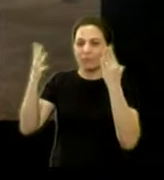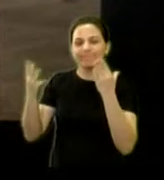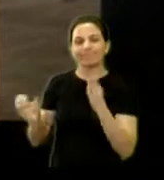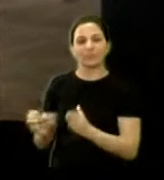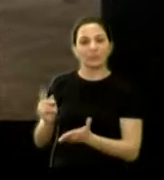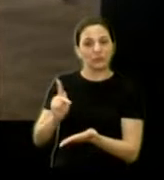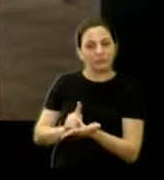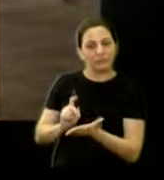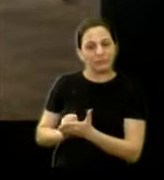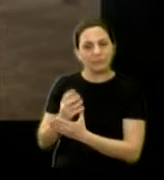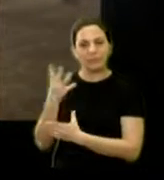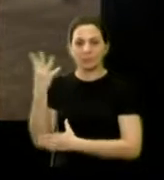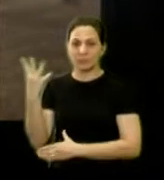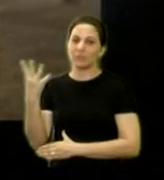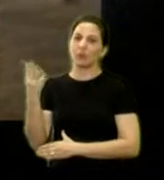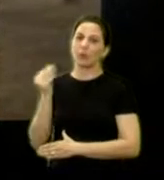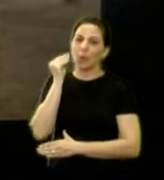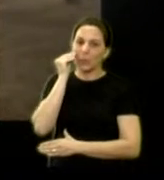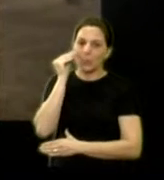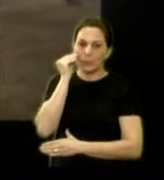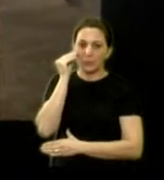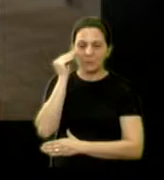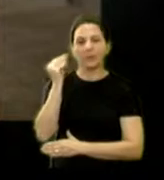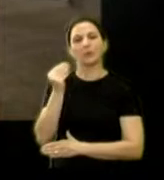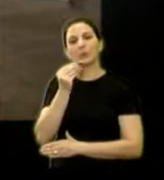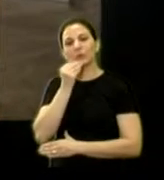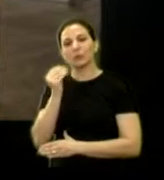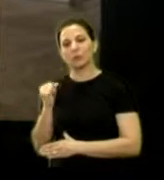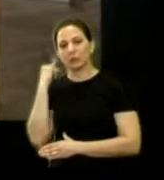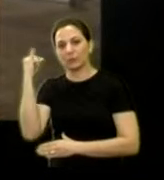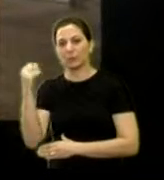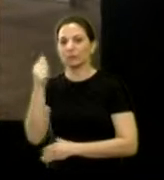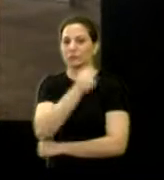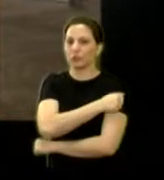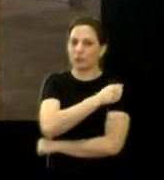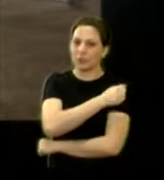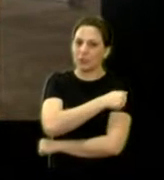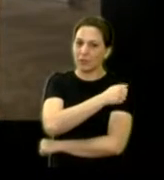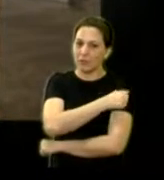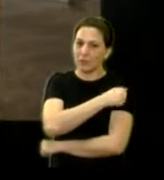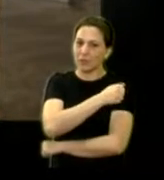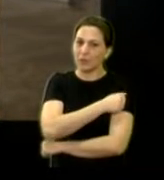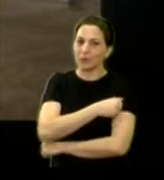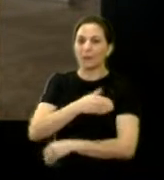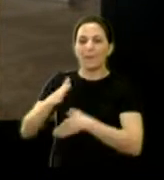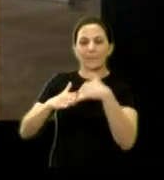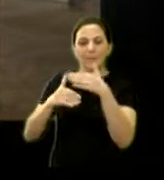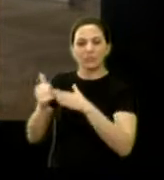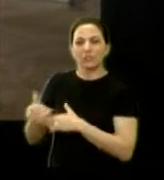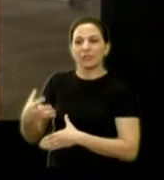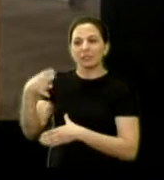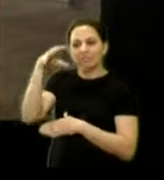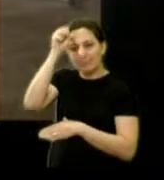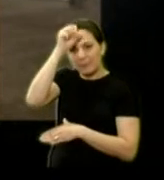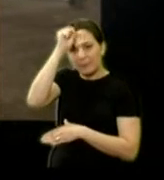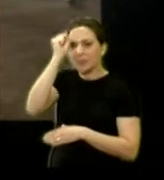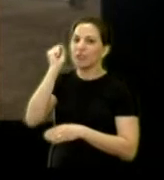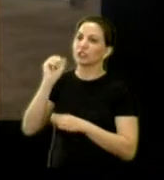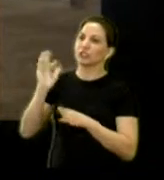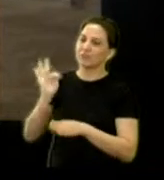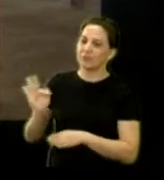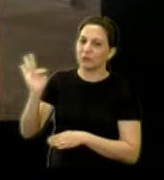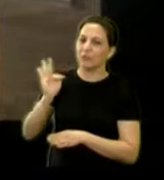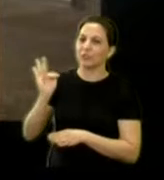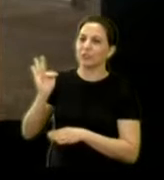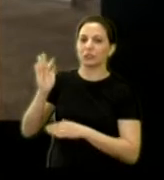como você mesmo disse, é uma grande oportunidade para os alunos, porque eles vão colocar em prática os ensinamentos que eles adquirem lá na universidade.